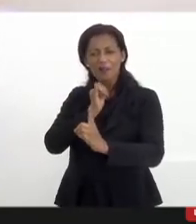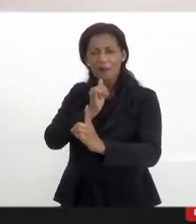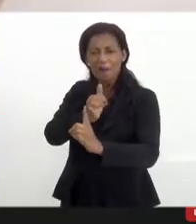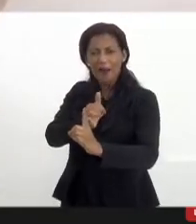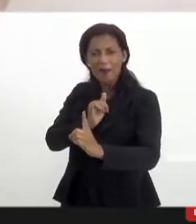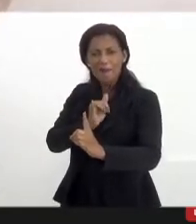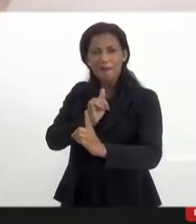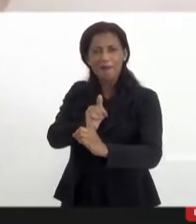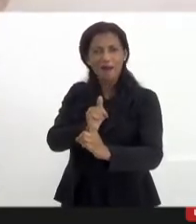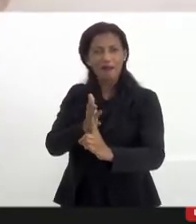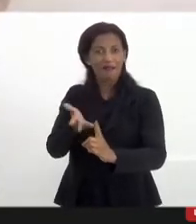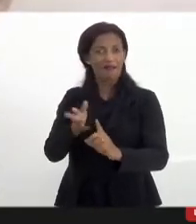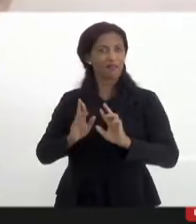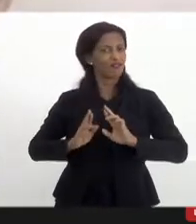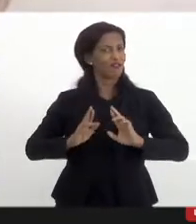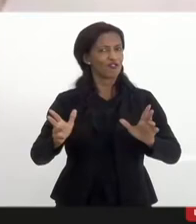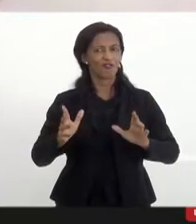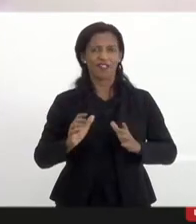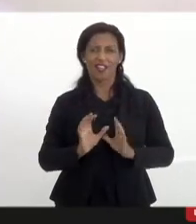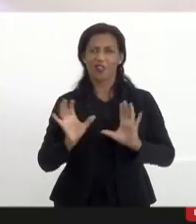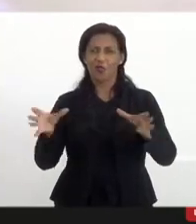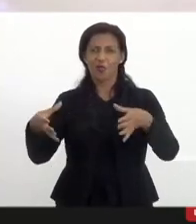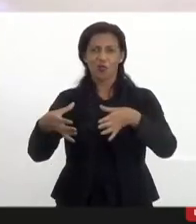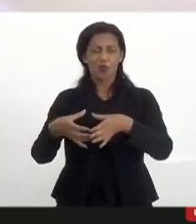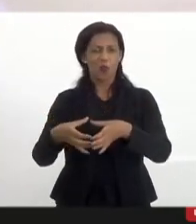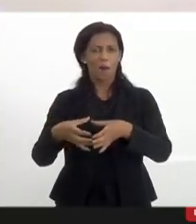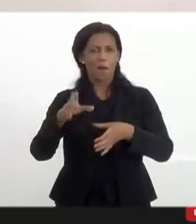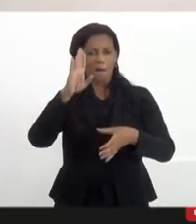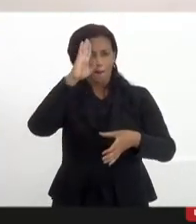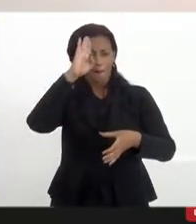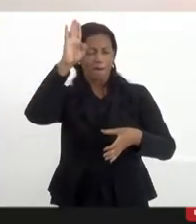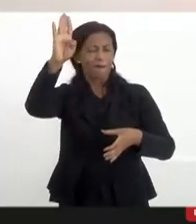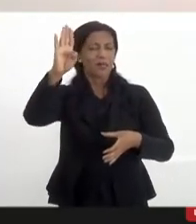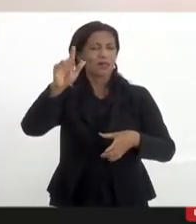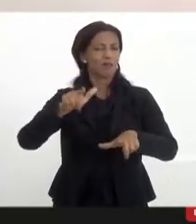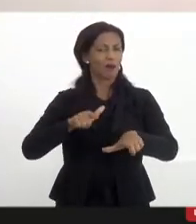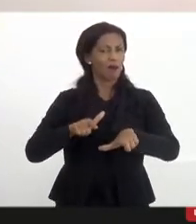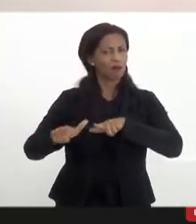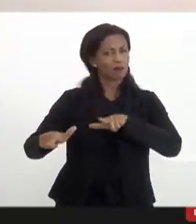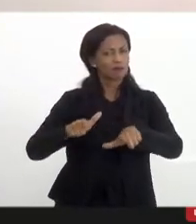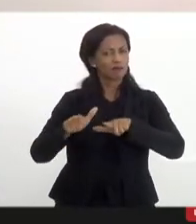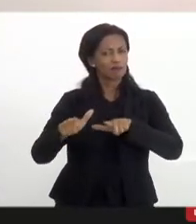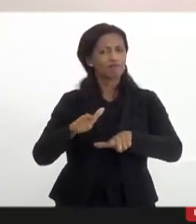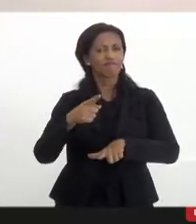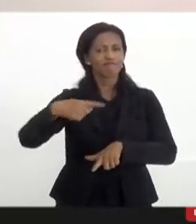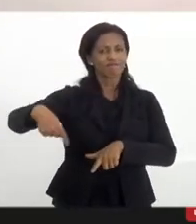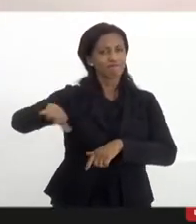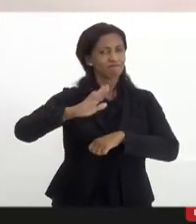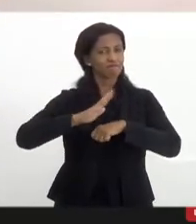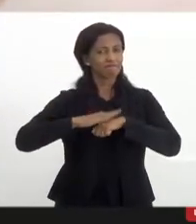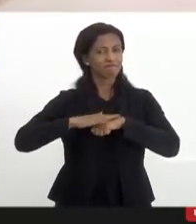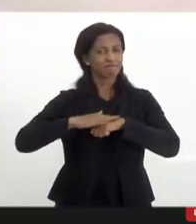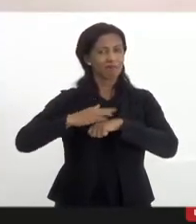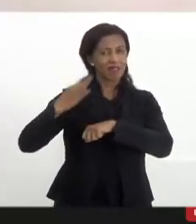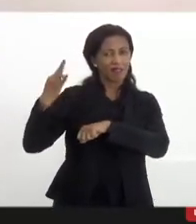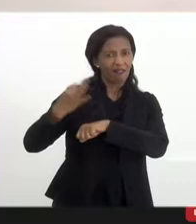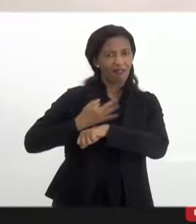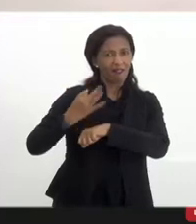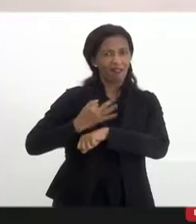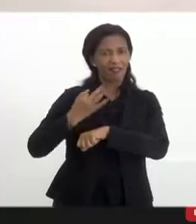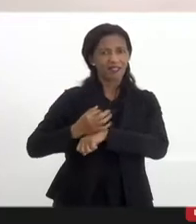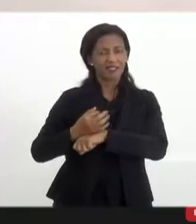principal diferencial das mídias comunitárias e do papel central que elas cumprem, muitas vezes, na resistência dos